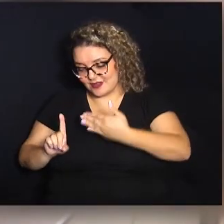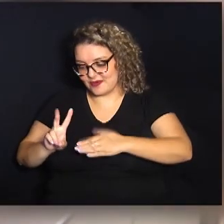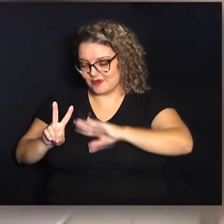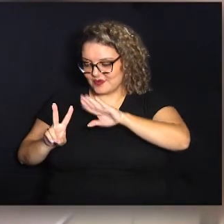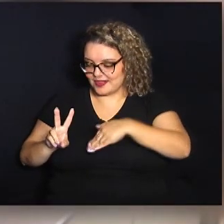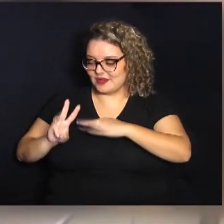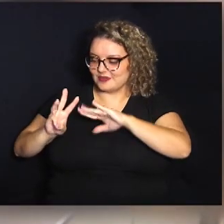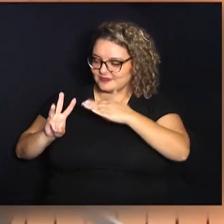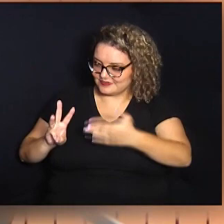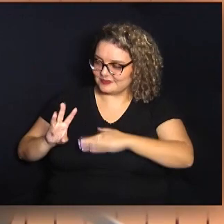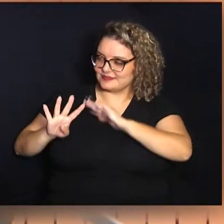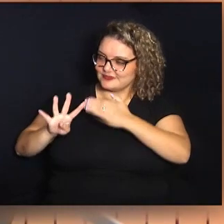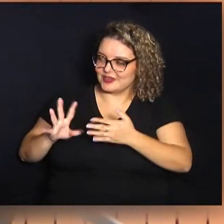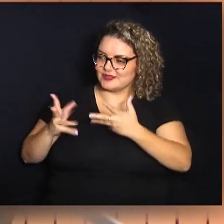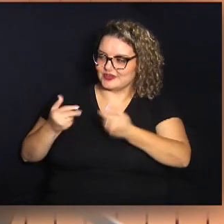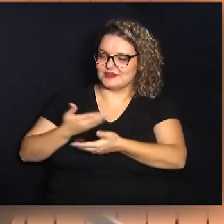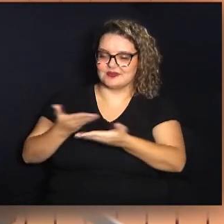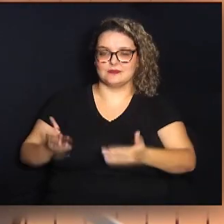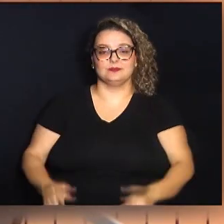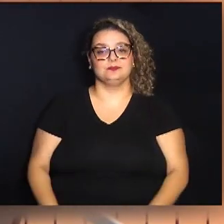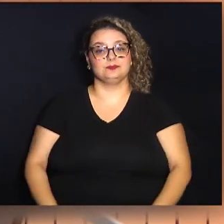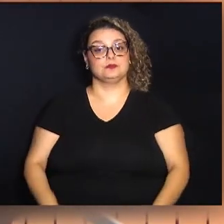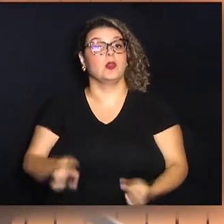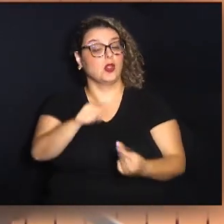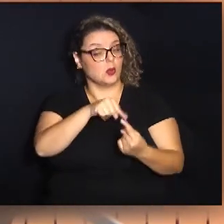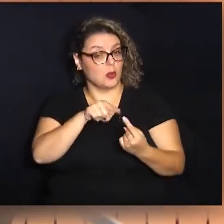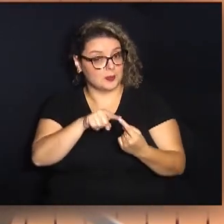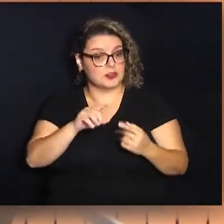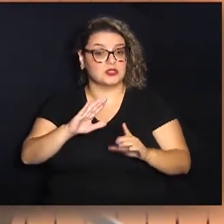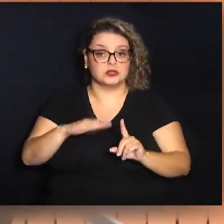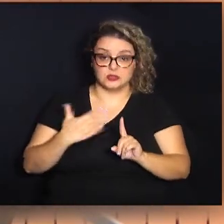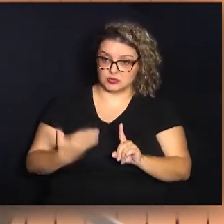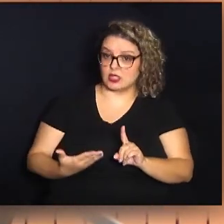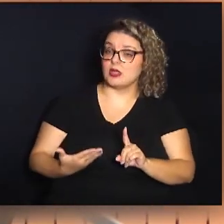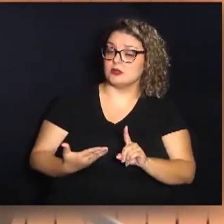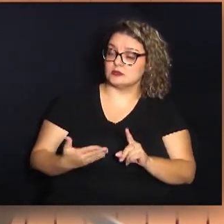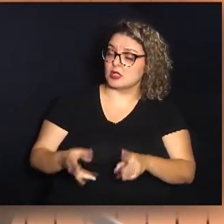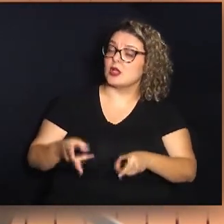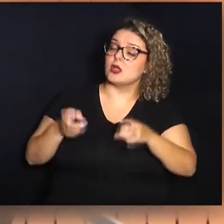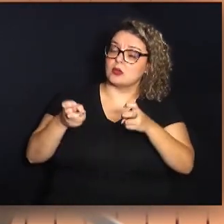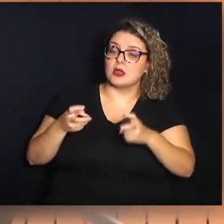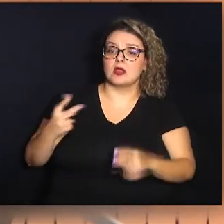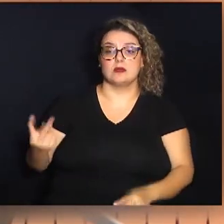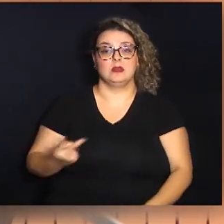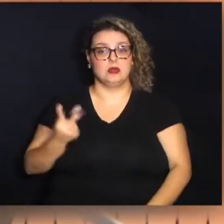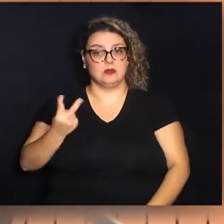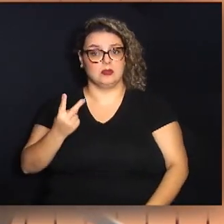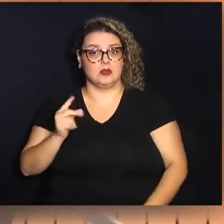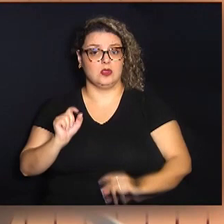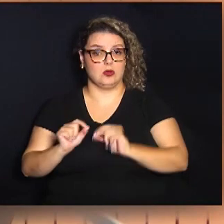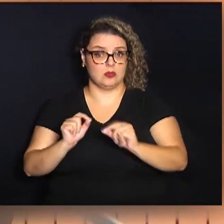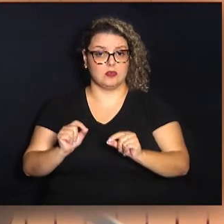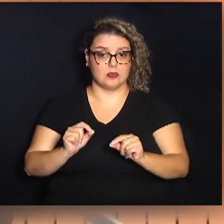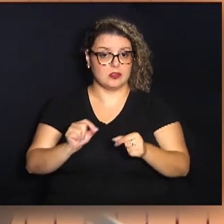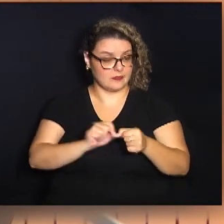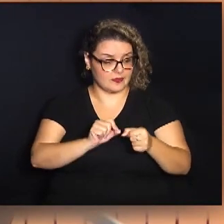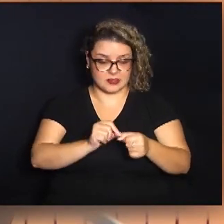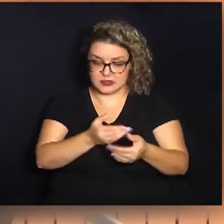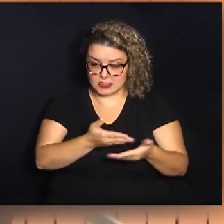e o objetivo dessas homenagens é para realmente reconhecer o que as homenageadas fizeram